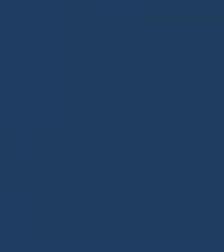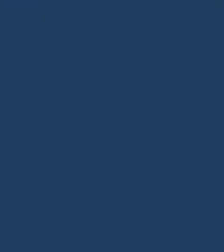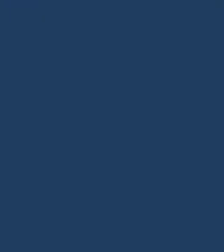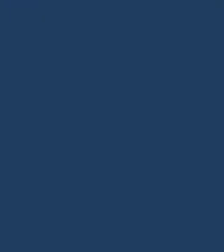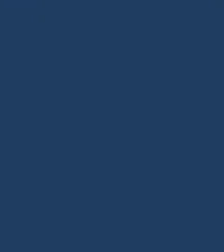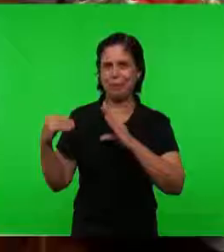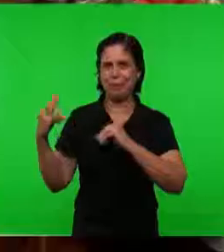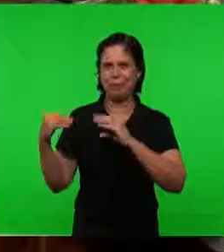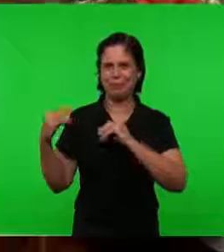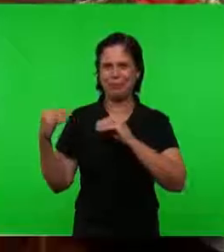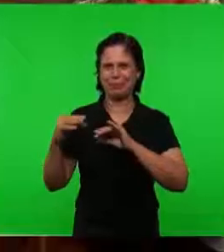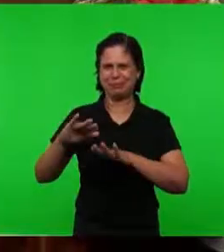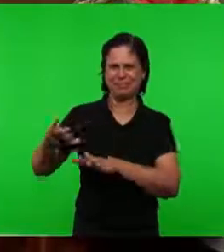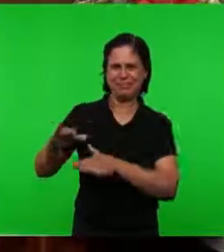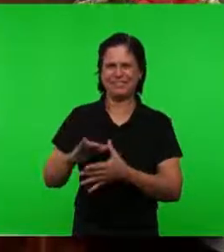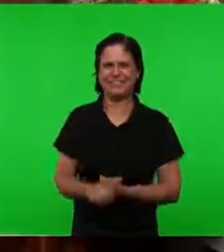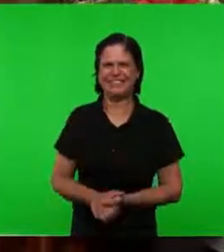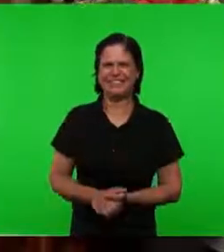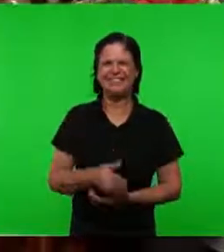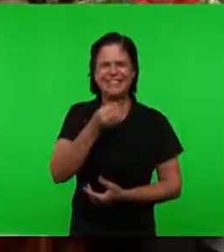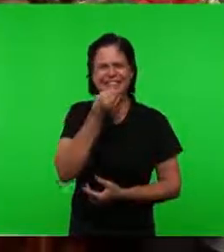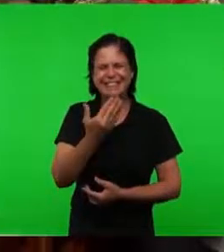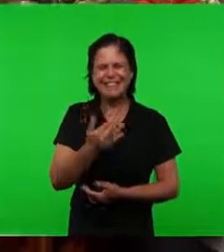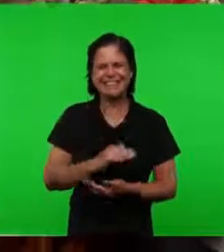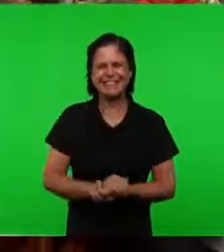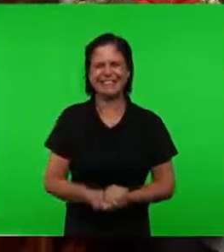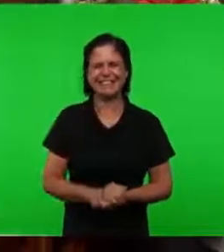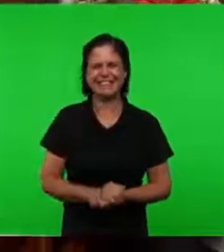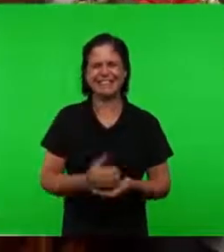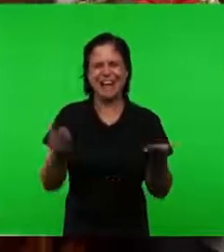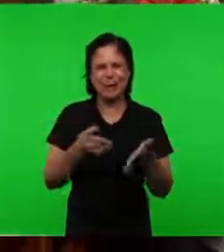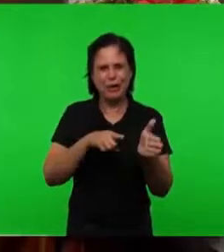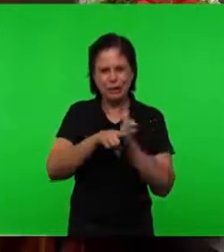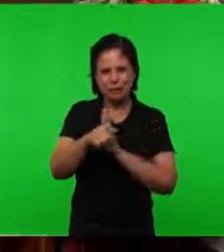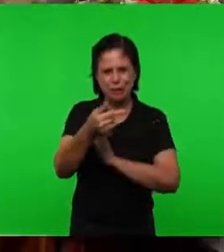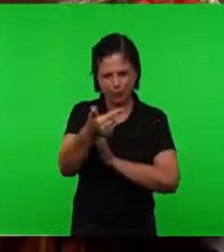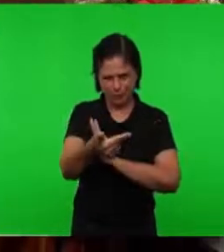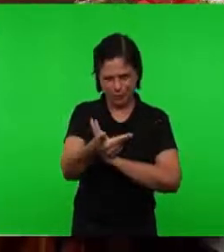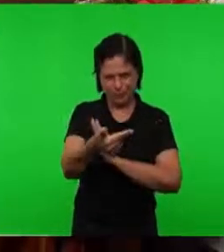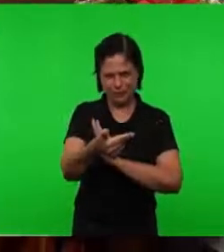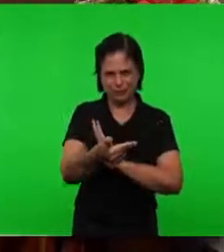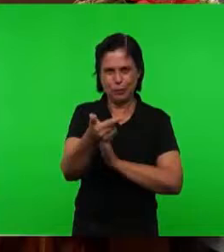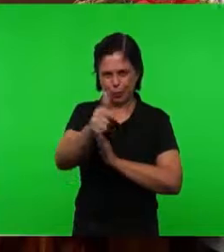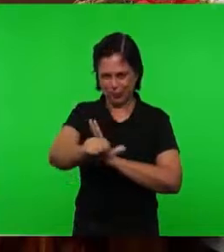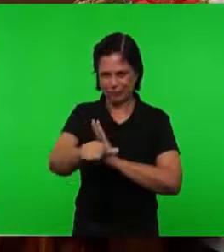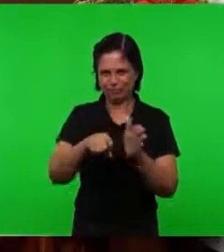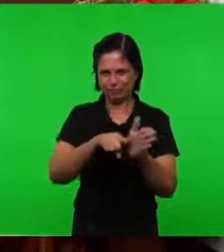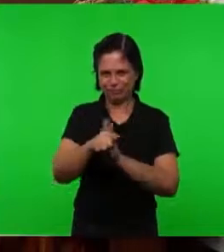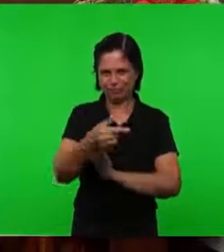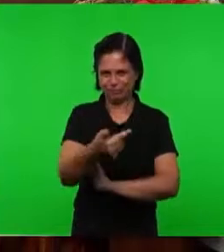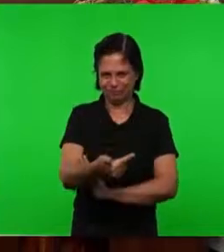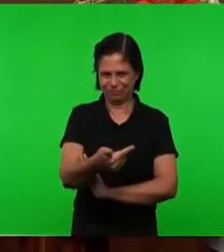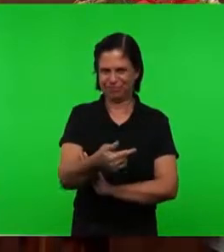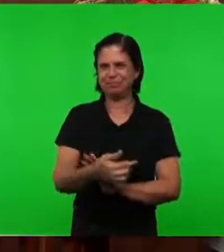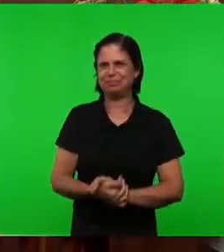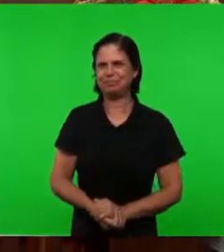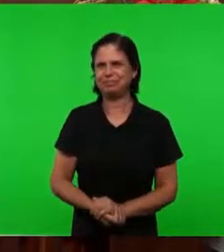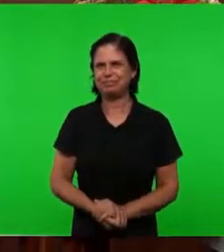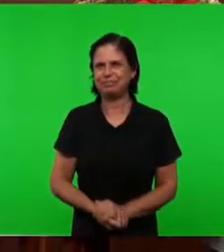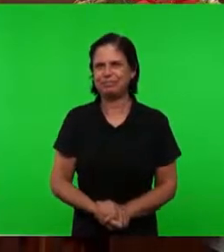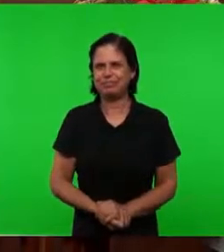irmãos Muito bem irmãos A nossa Próxima pergunta Vamos trocar Nós vamos